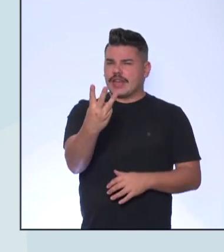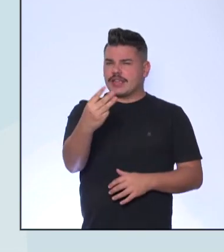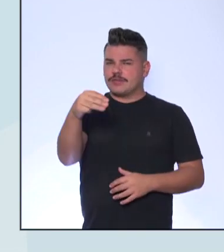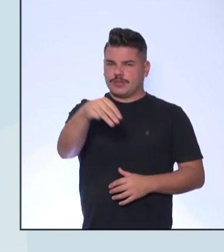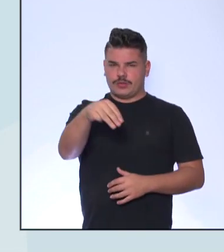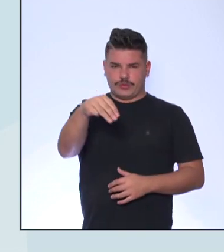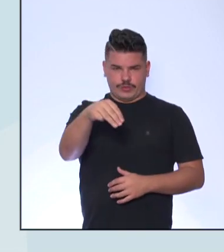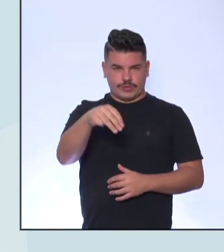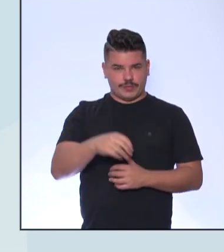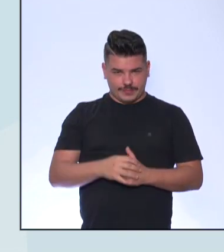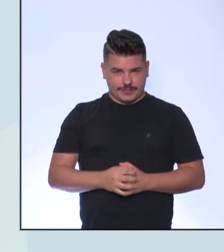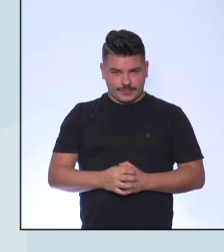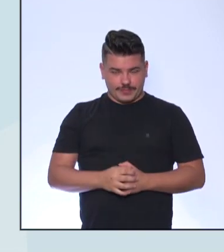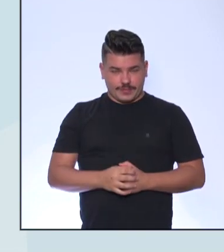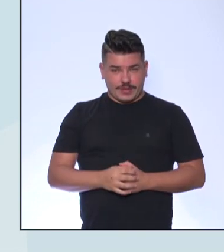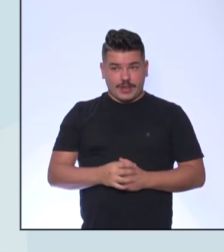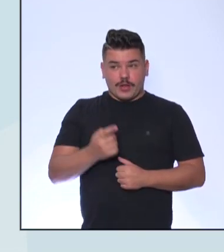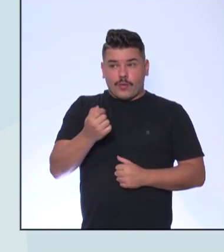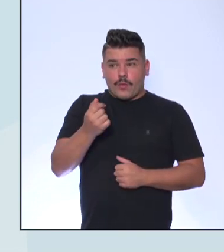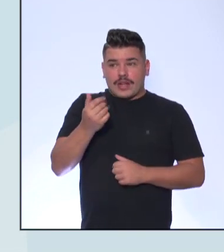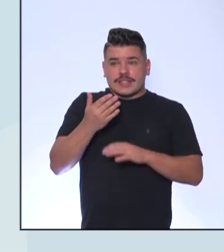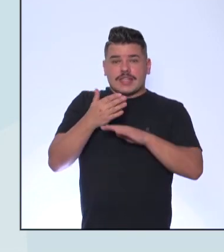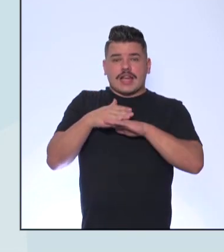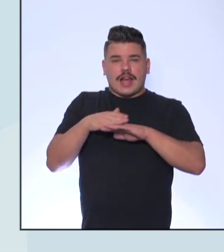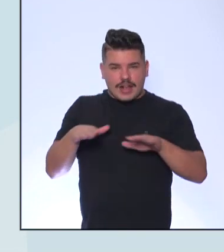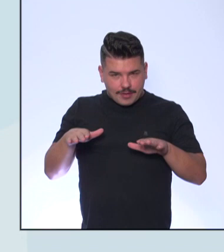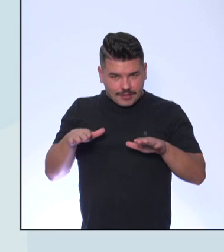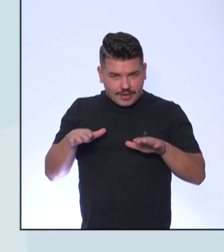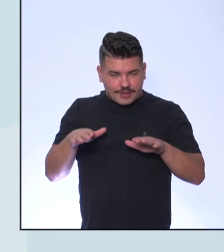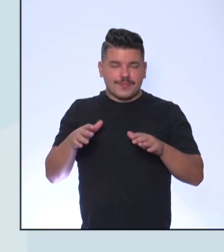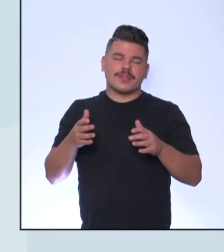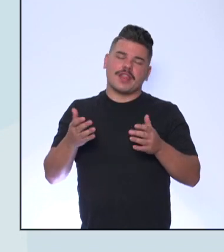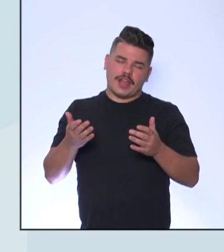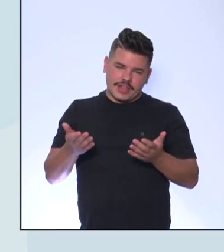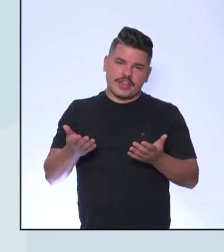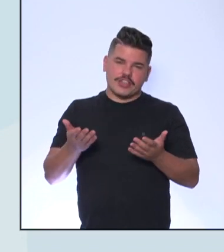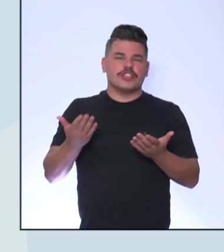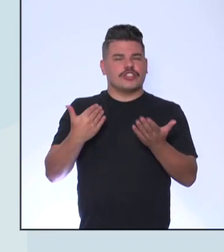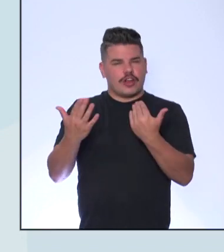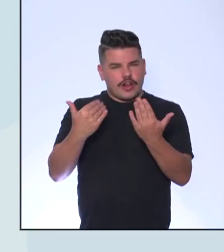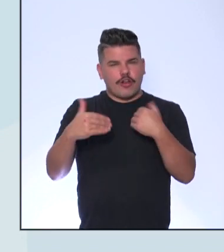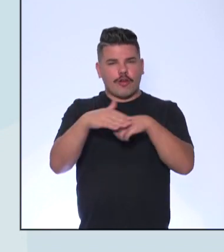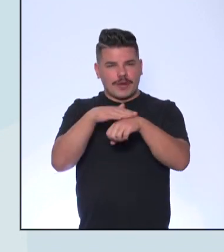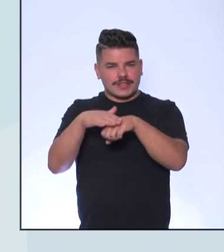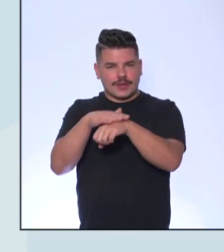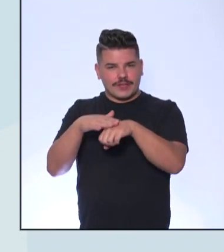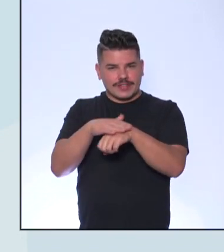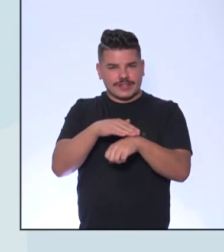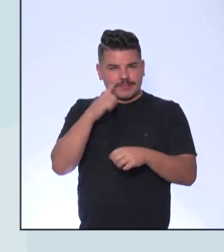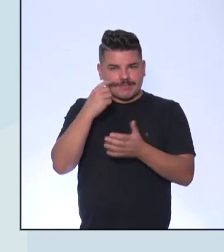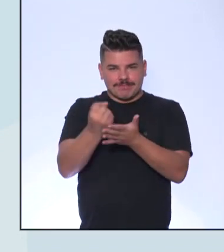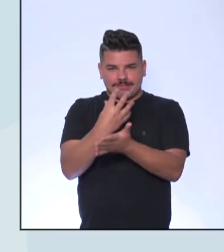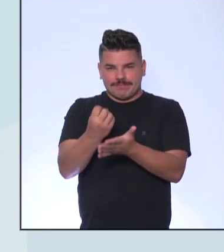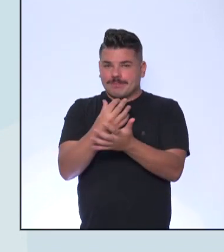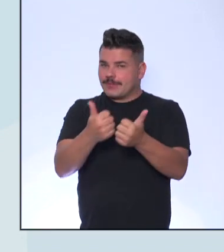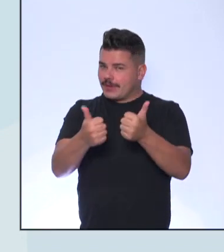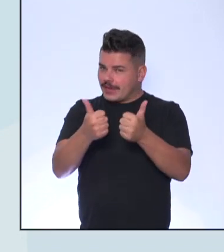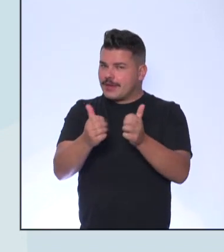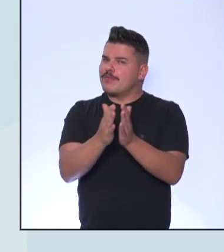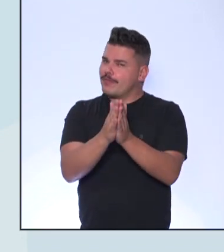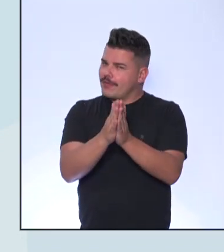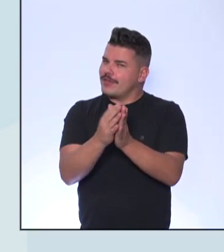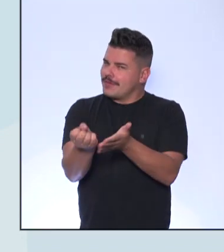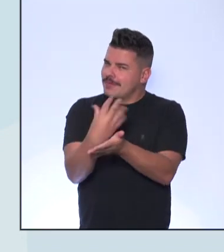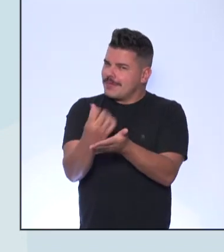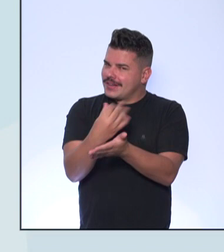E quando tiver faltando, então, dois minutos para esses cinco, a gente já começa a ver as respostas de vocês. Por favor, interajam pelo